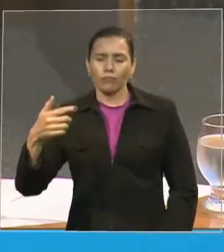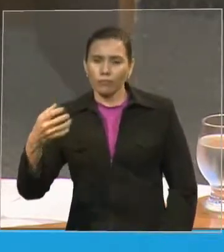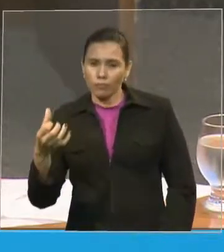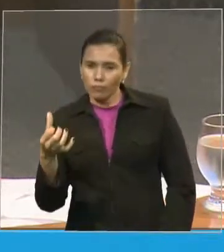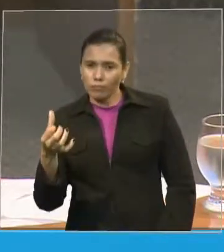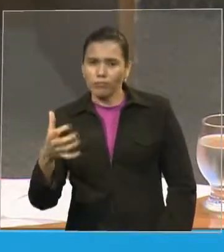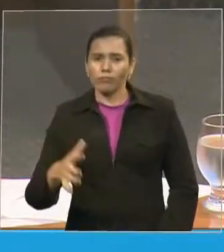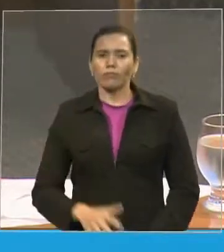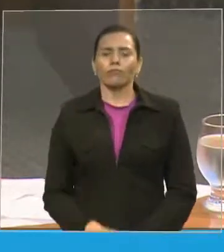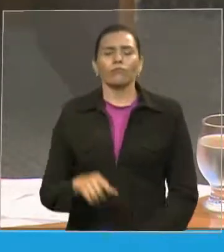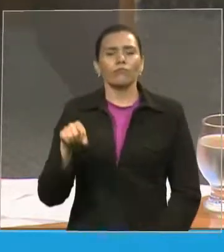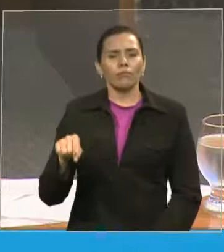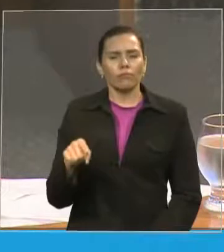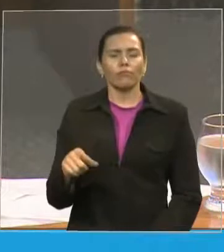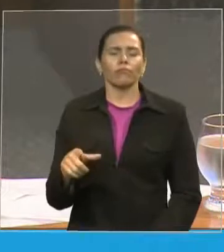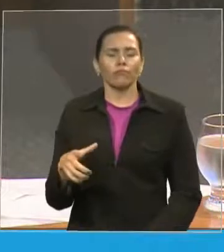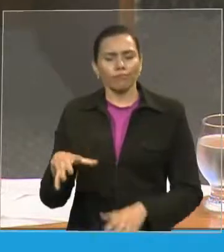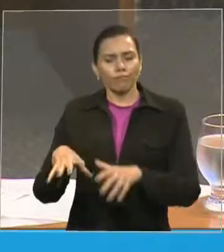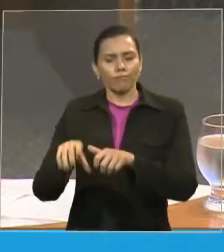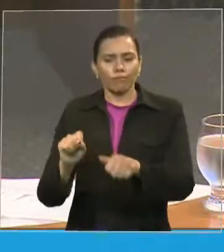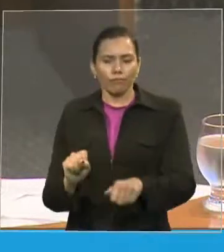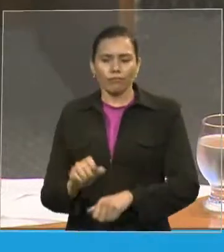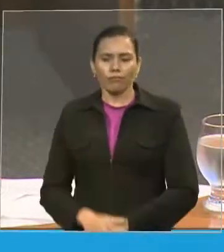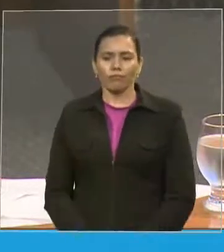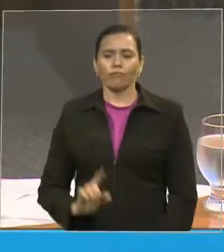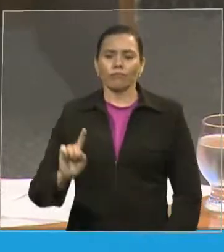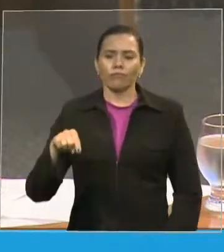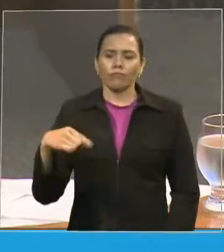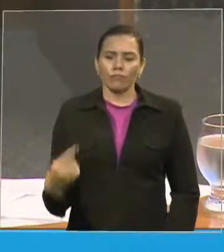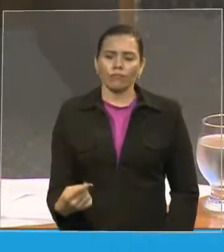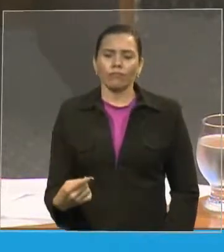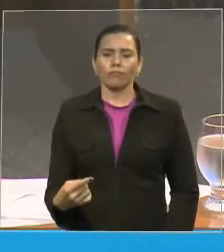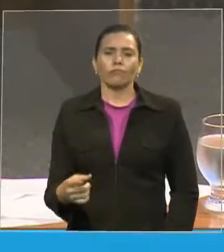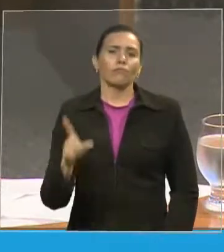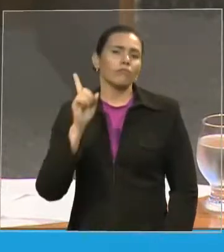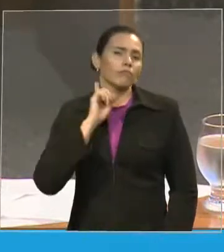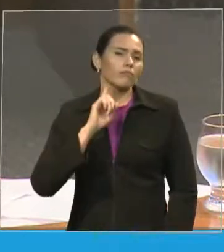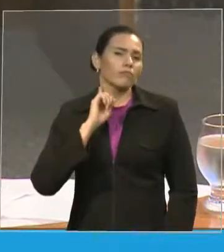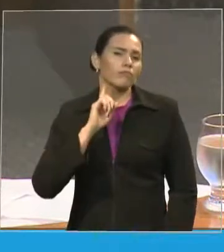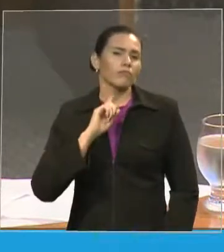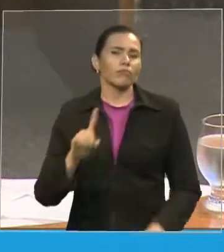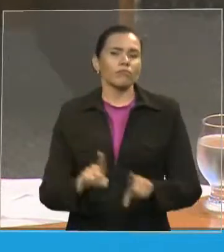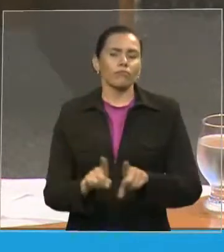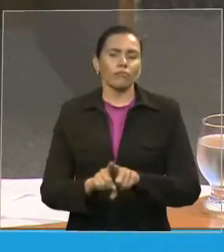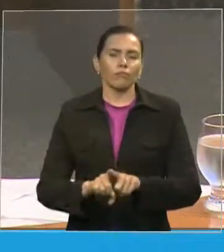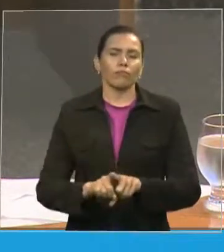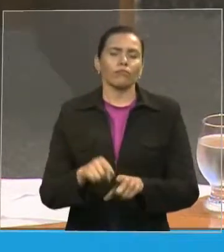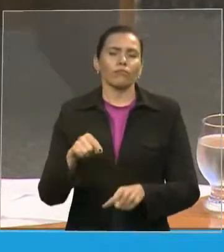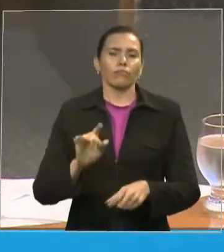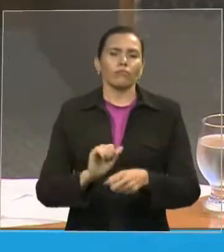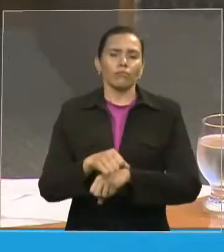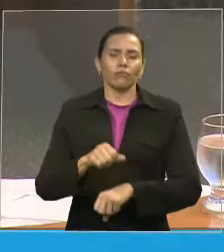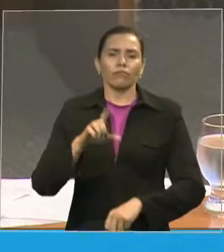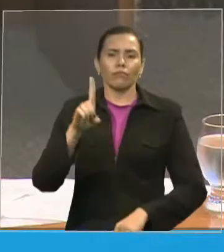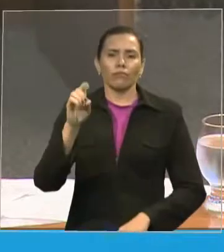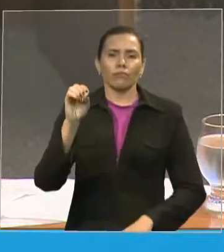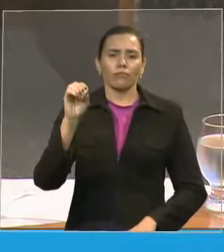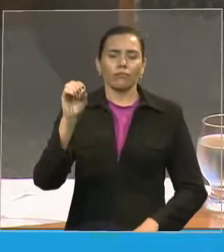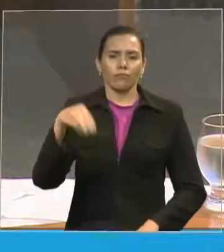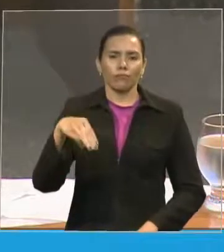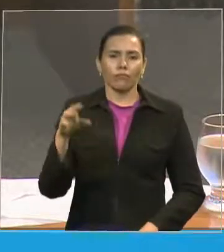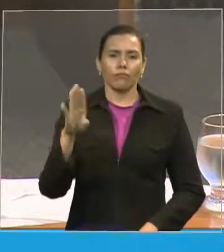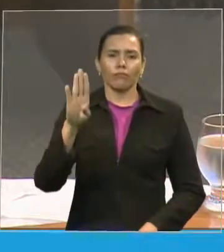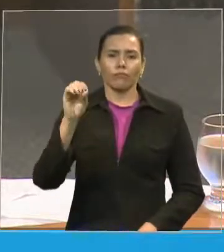ciências e letra, pela Faculdade Dom Bosco, de Minas Gerais. E no ano de 1979, no ano de